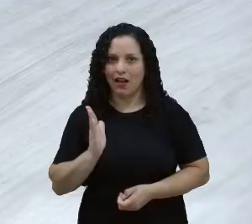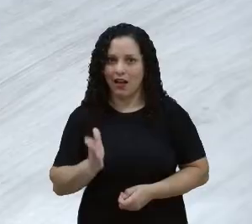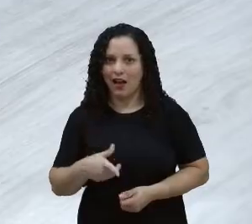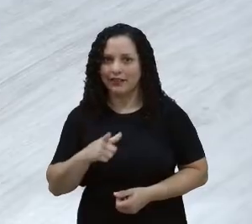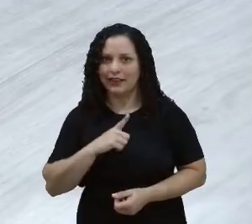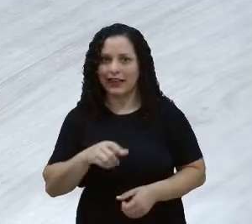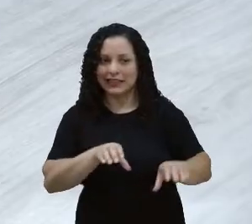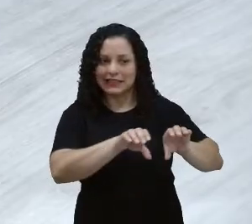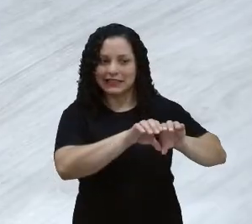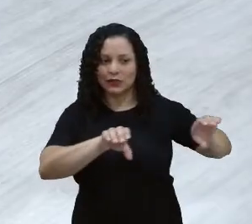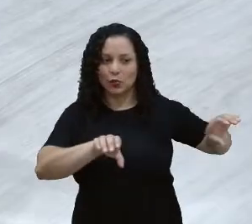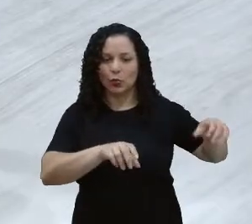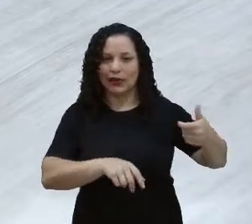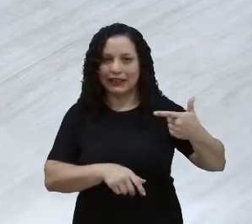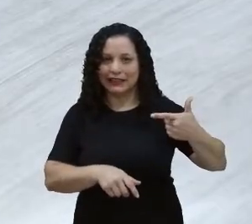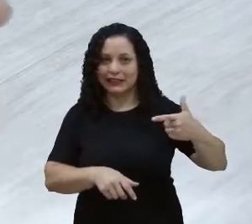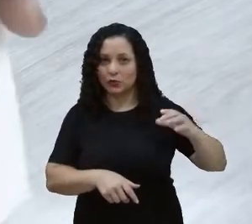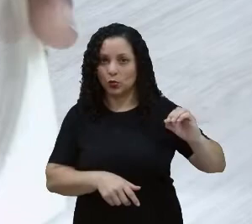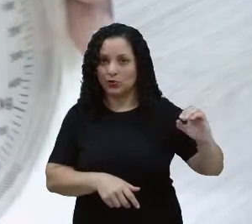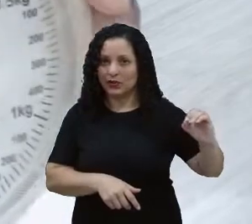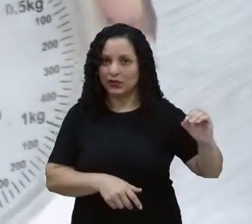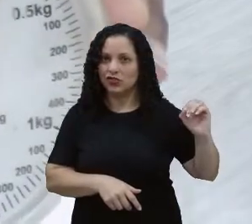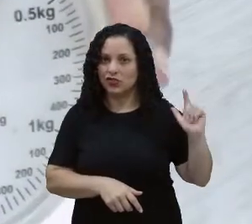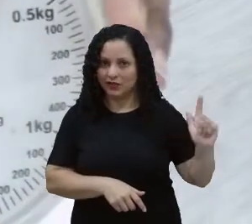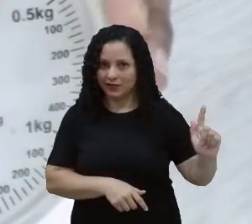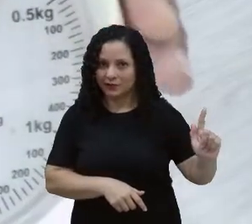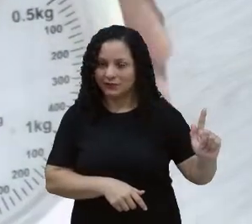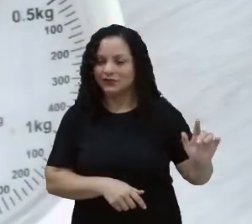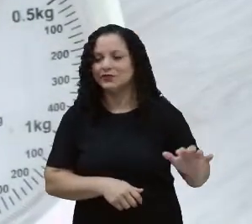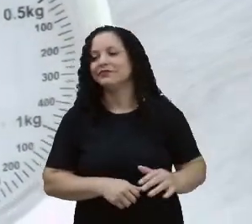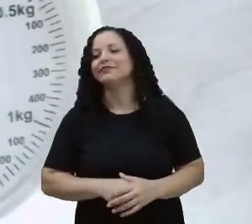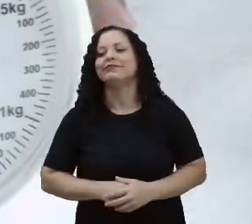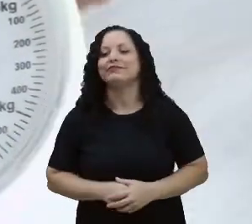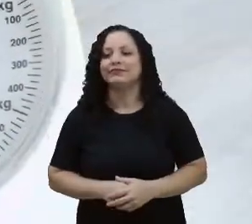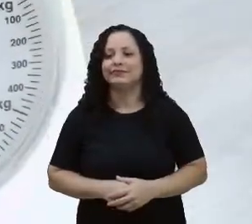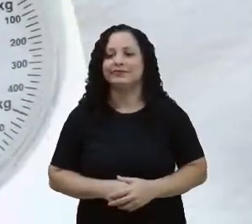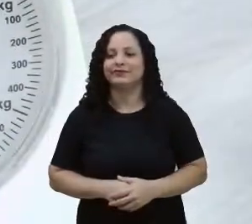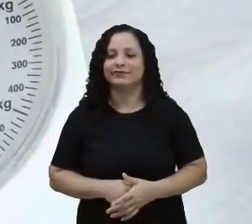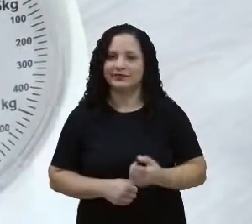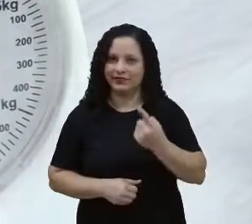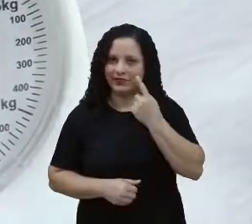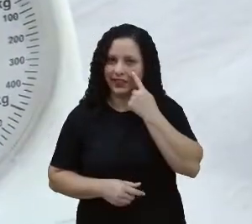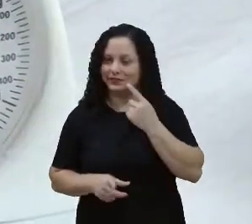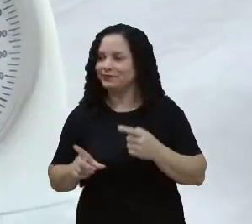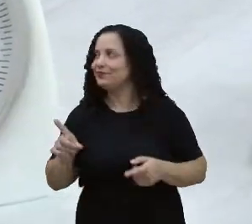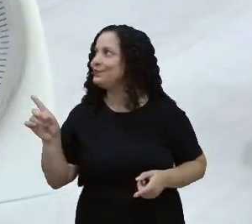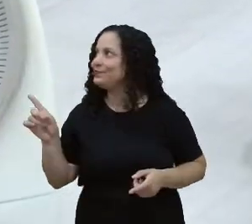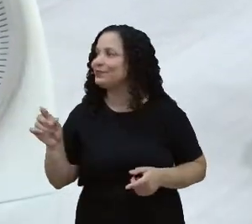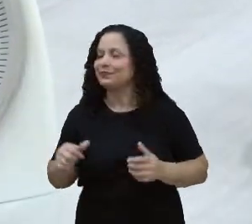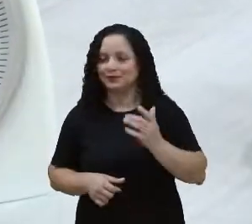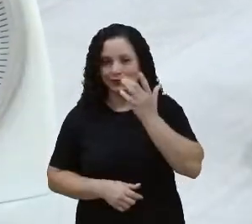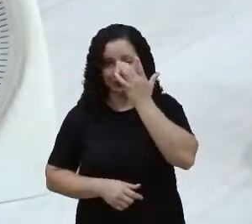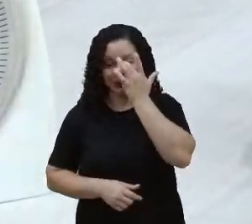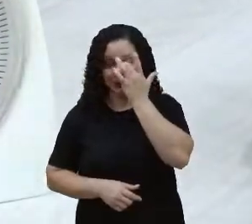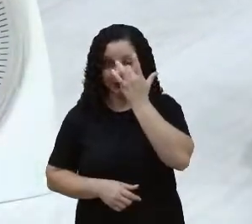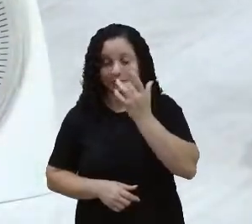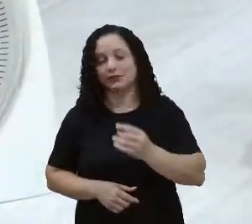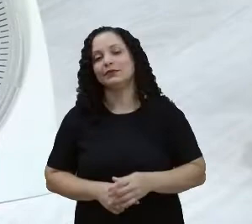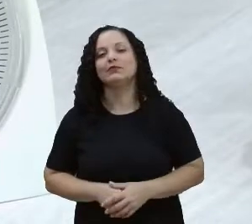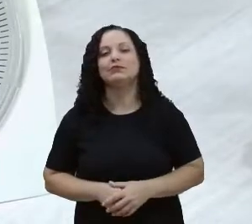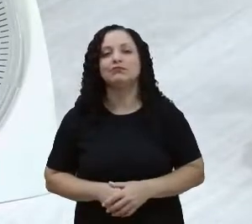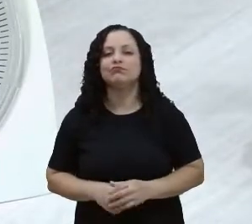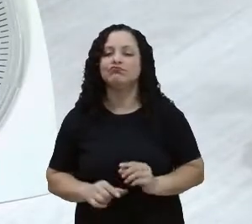200 gramas. Não chega até 1 quilo. Deixa eu virar assim. Olha aqui, ó. 200 gramas. Um